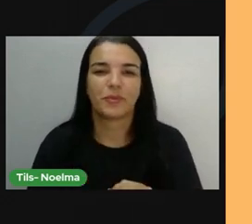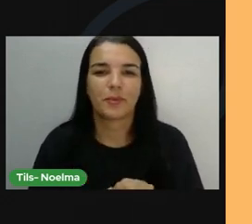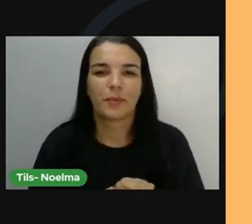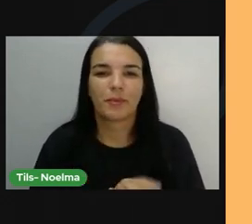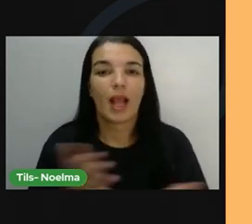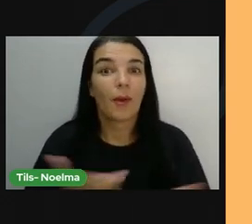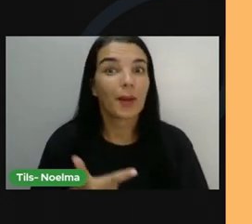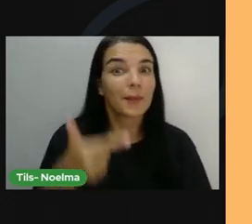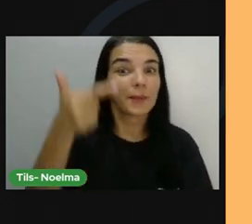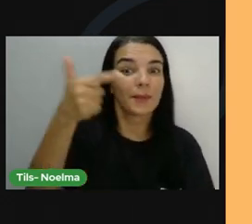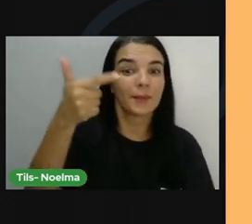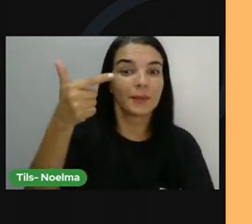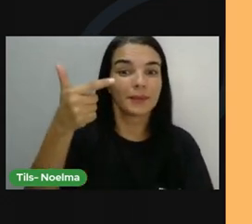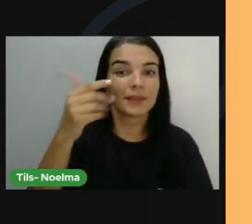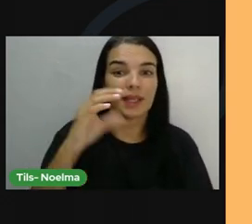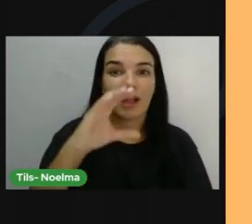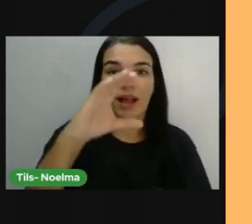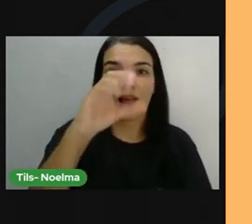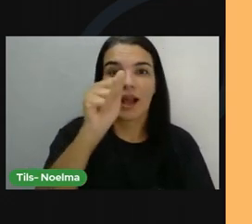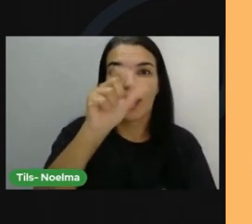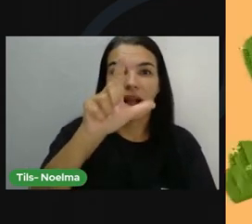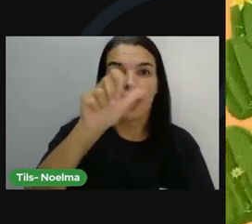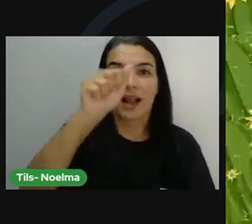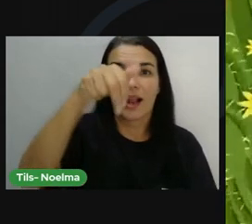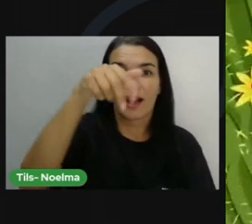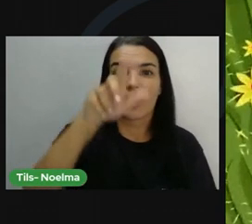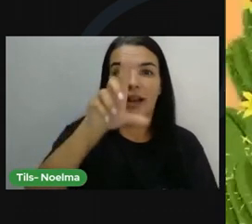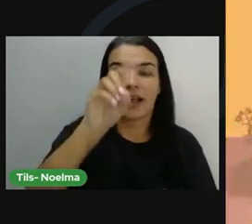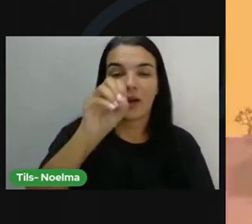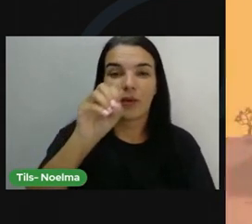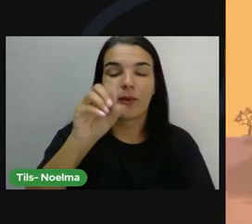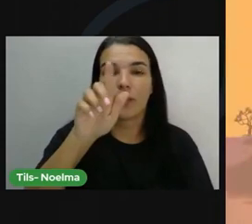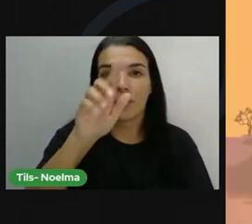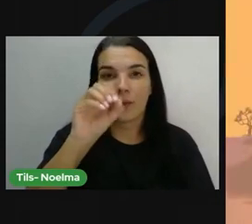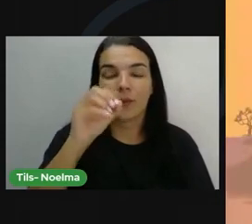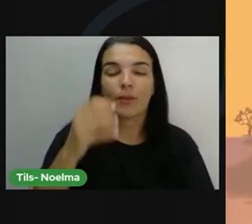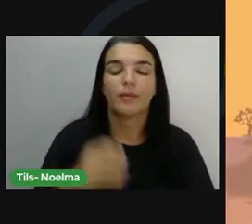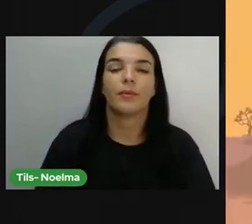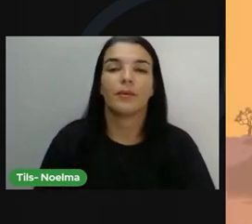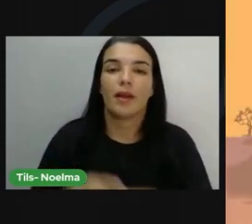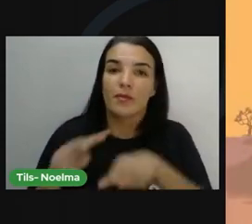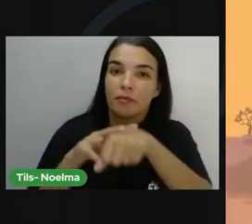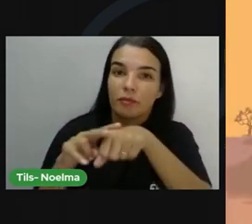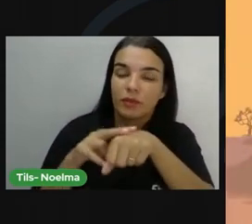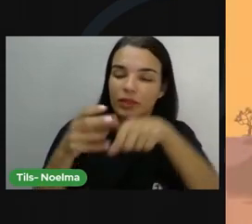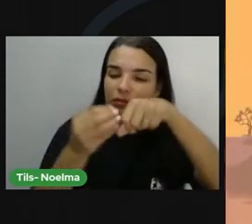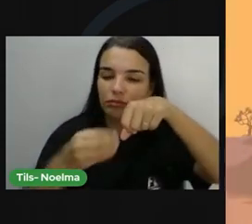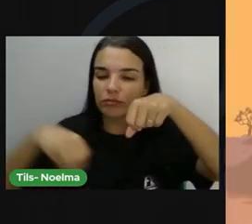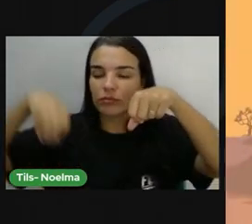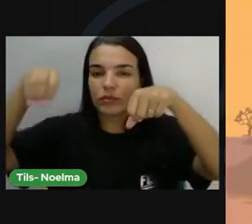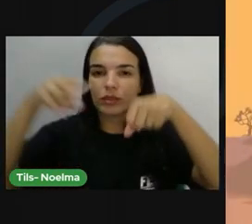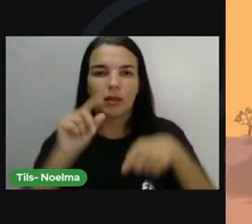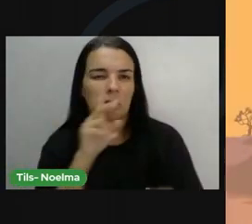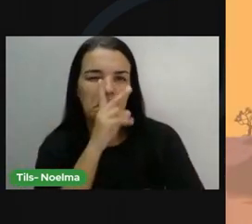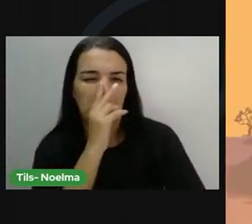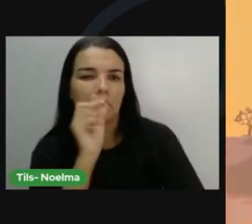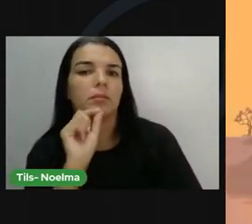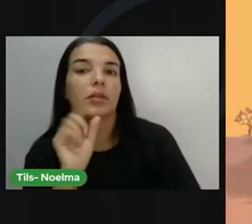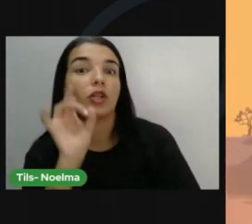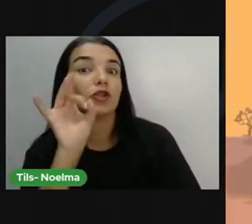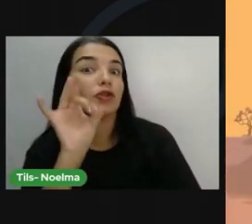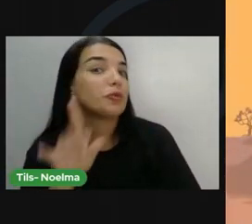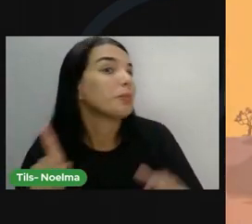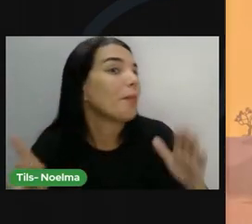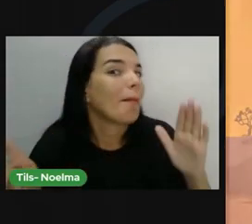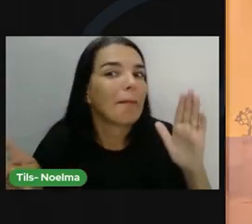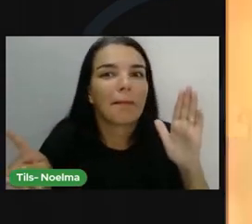2. Calango de cauda verde Esse calango é uma espécie de réptil encontrado somente na